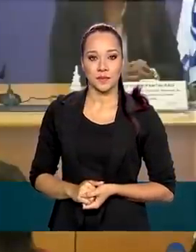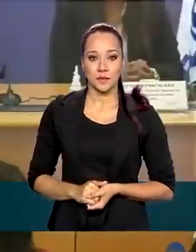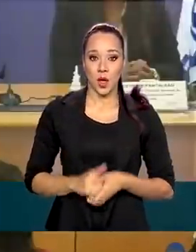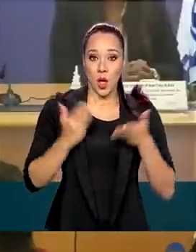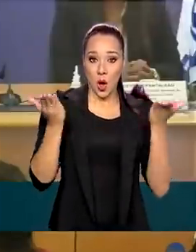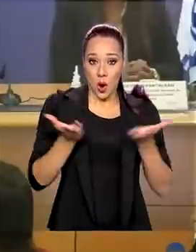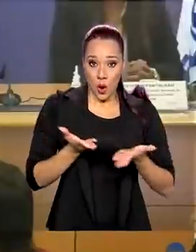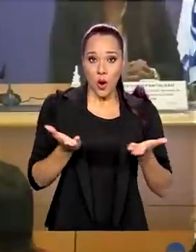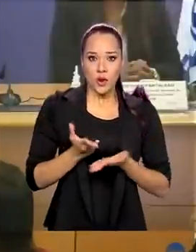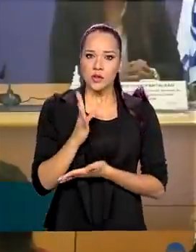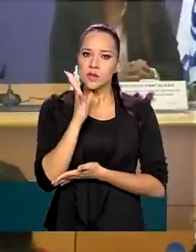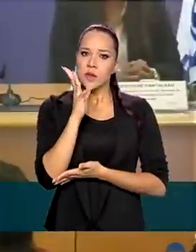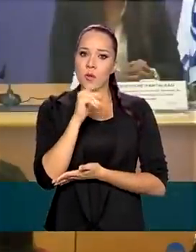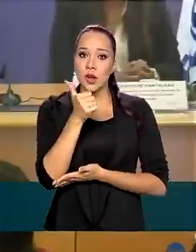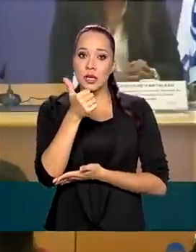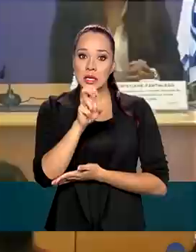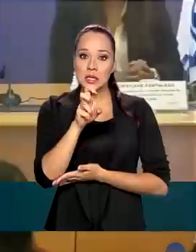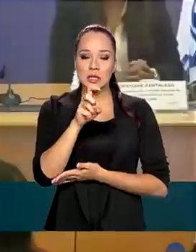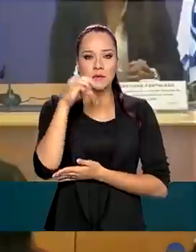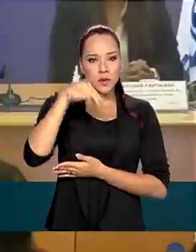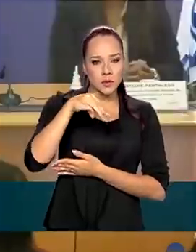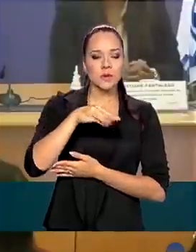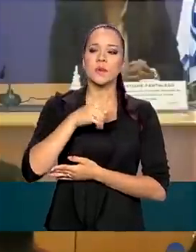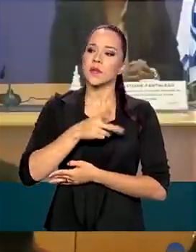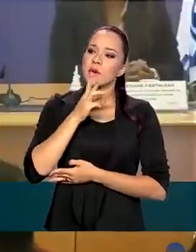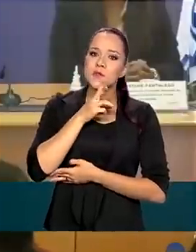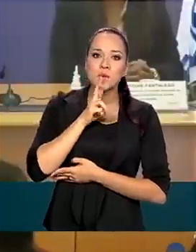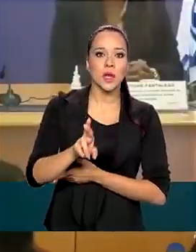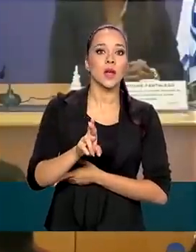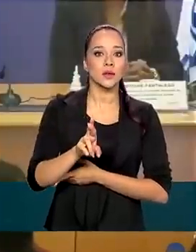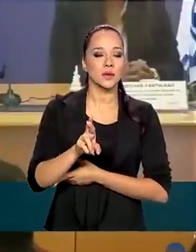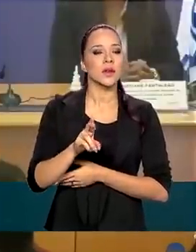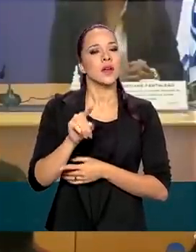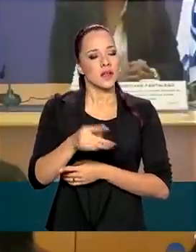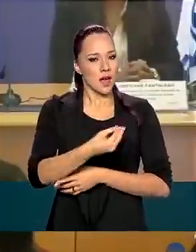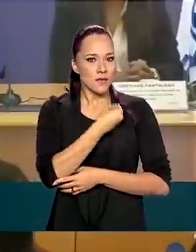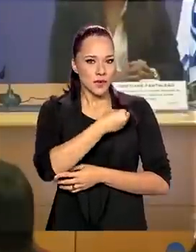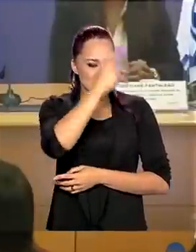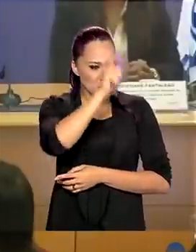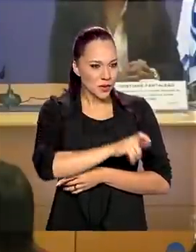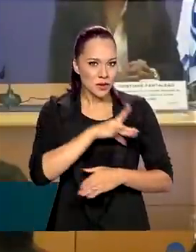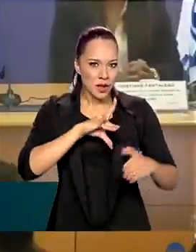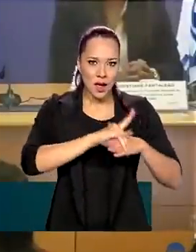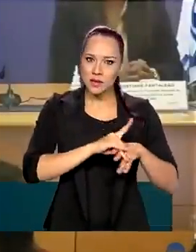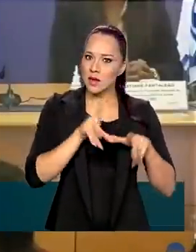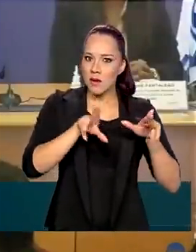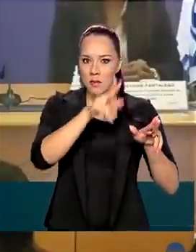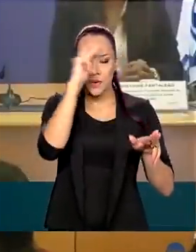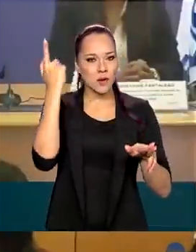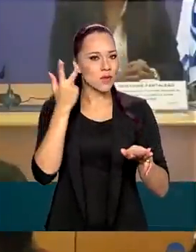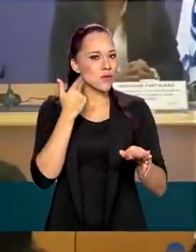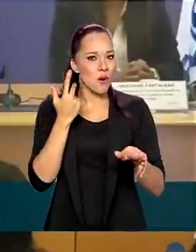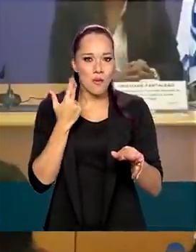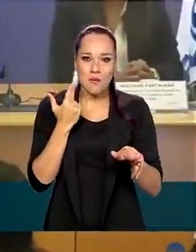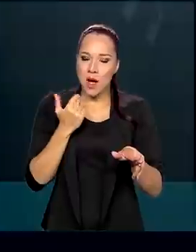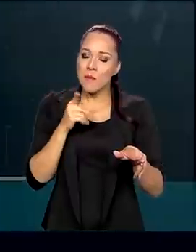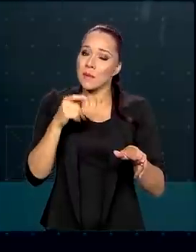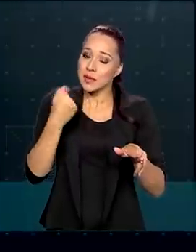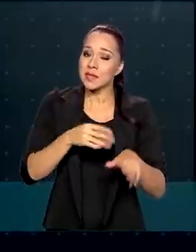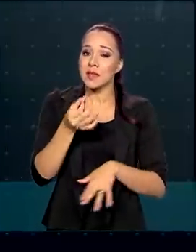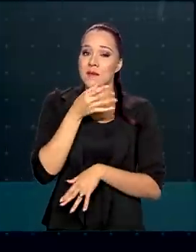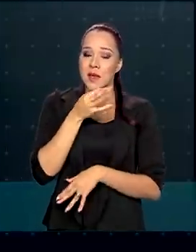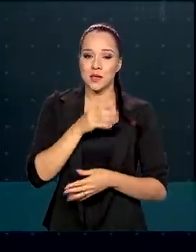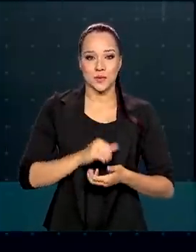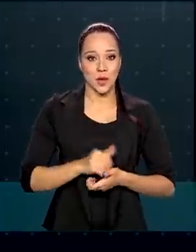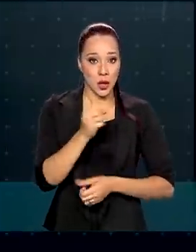Hoje, a gente demora 15 minutos para a gente ter um resultado e a sobrevida de um paciente de AIDS é igual a uma pessoa normal desde que a gente tome remédio.